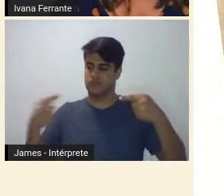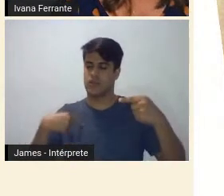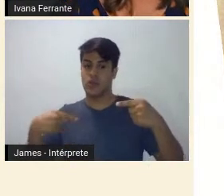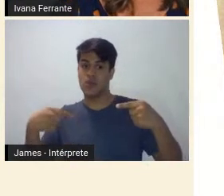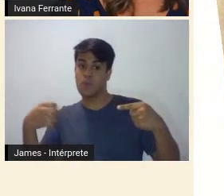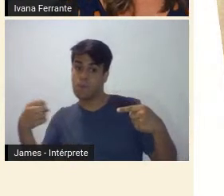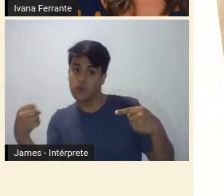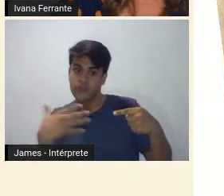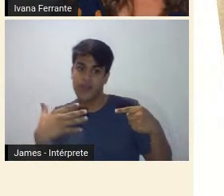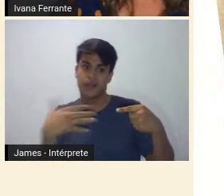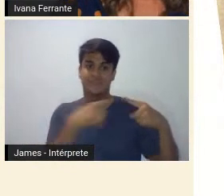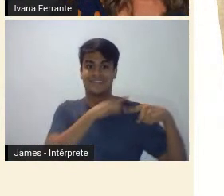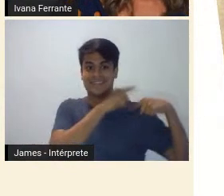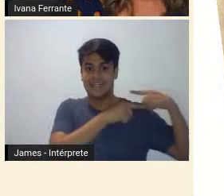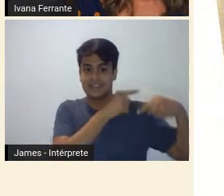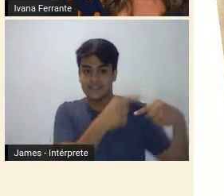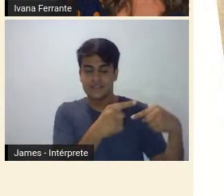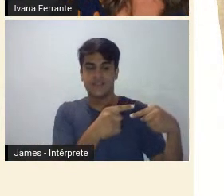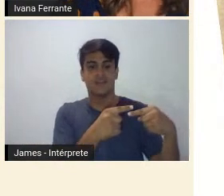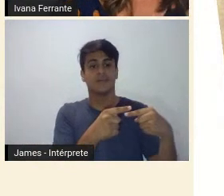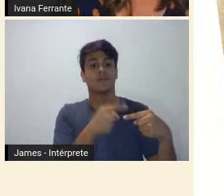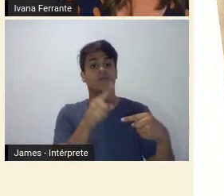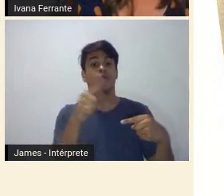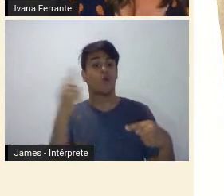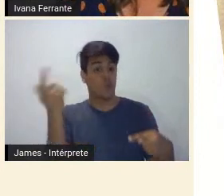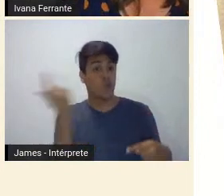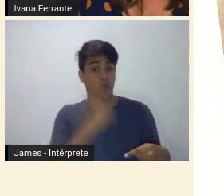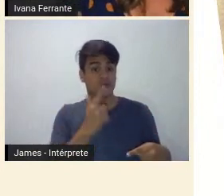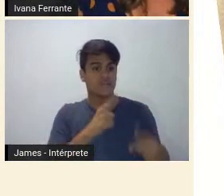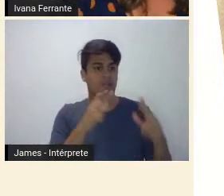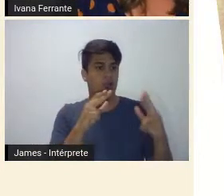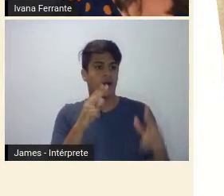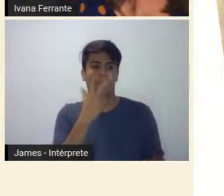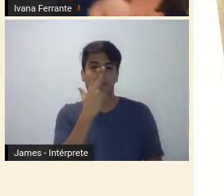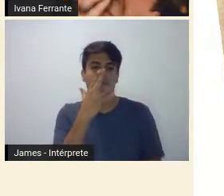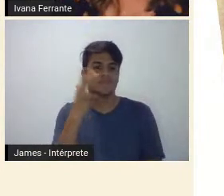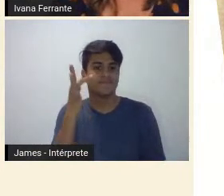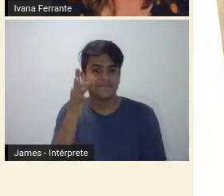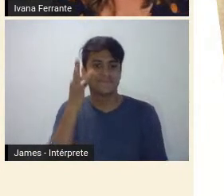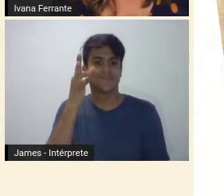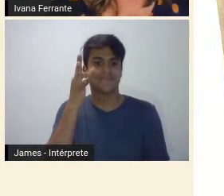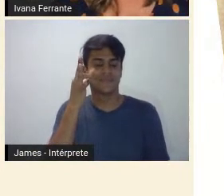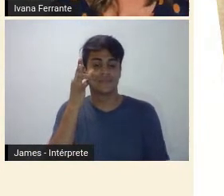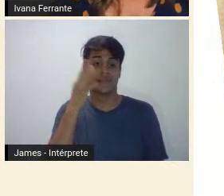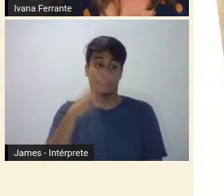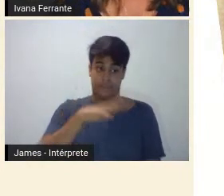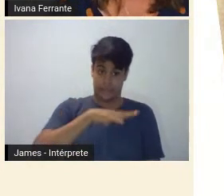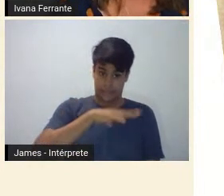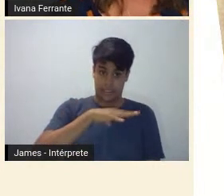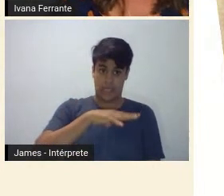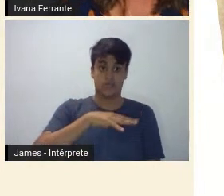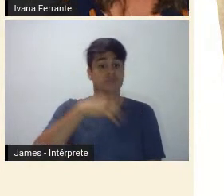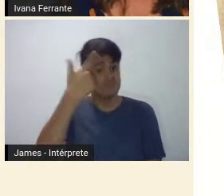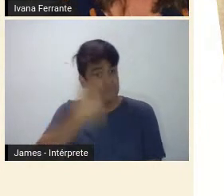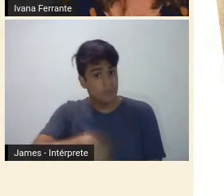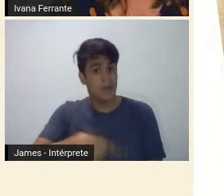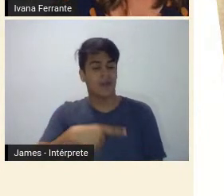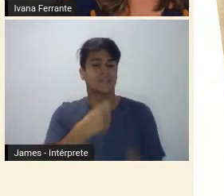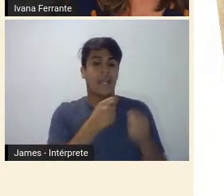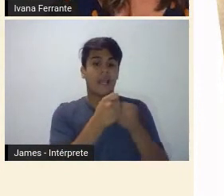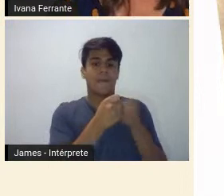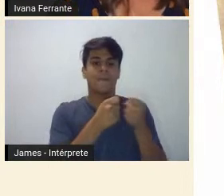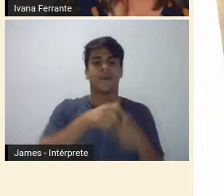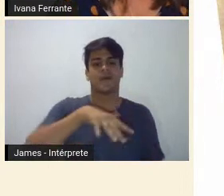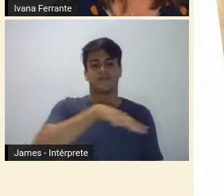é materializado nessa perspectiva na cidade e na imprensa da época. São, enfim, dois